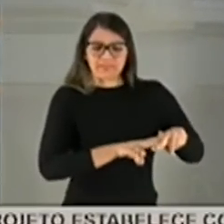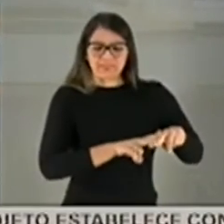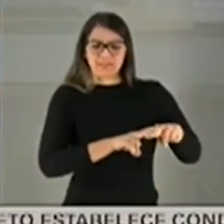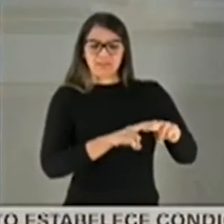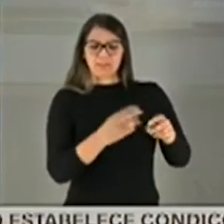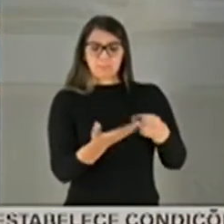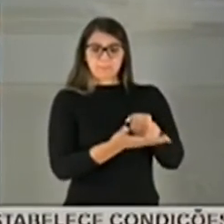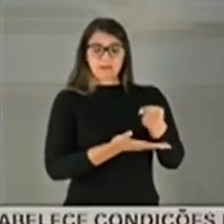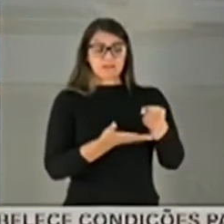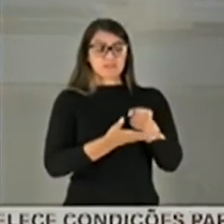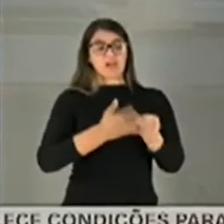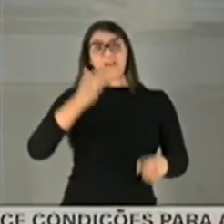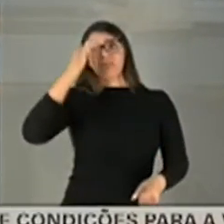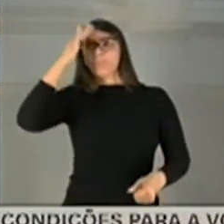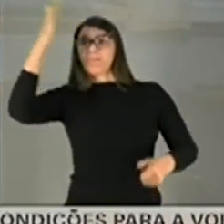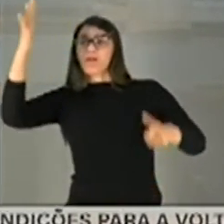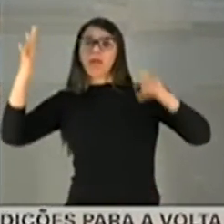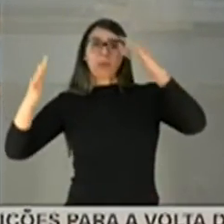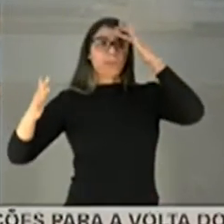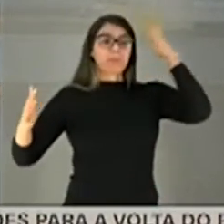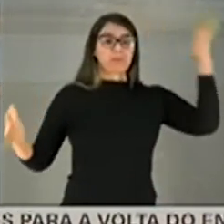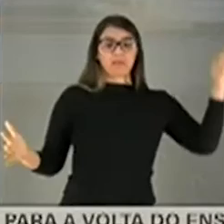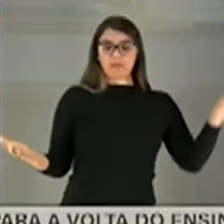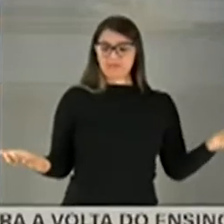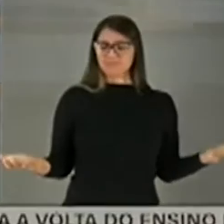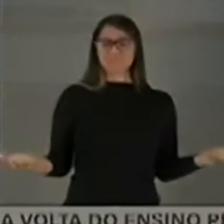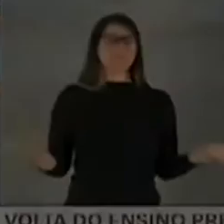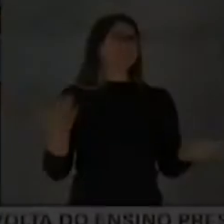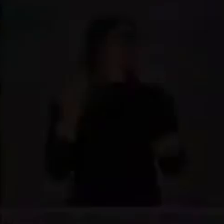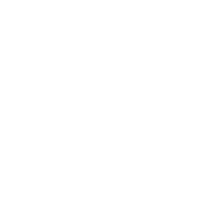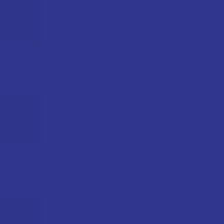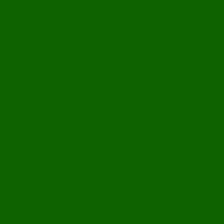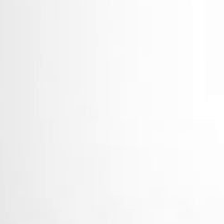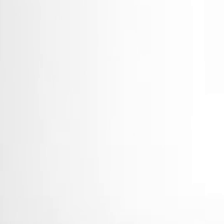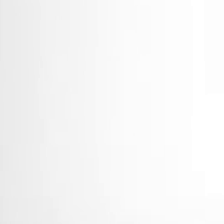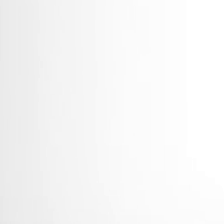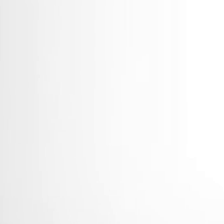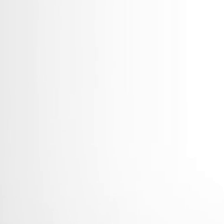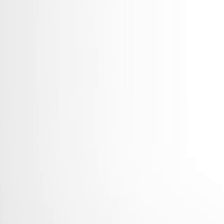em teses mirabolantes, não dá para mim fazer isso.